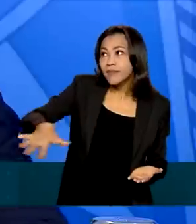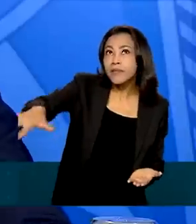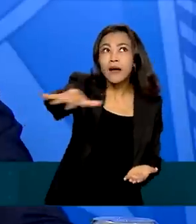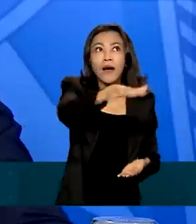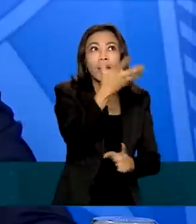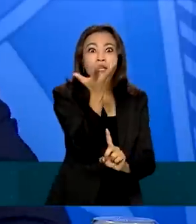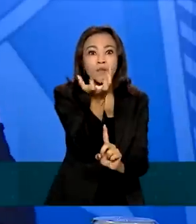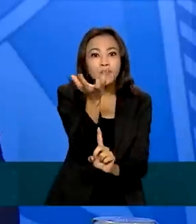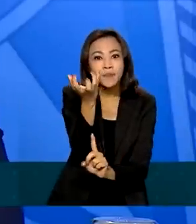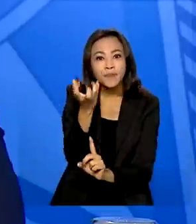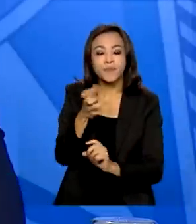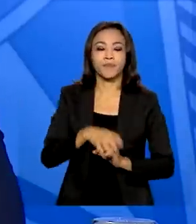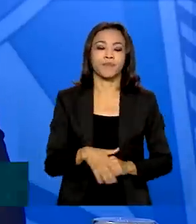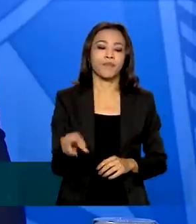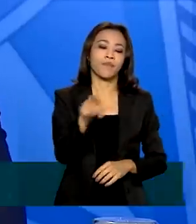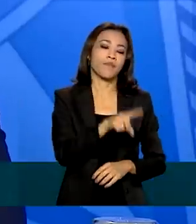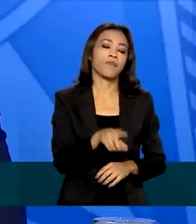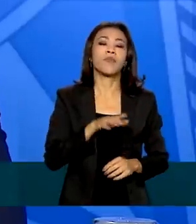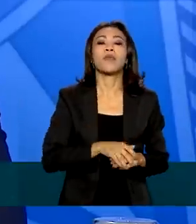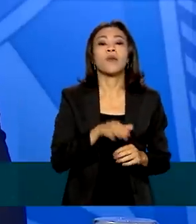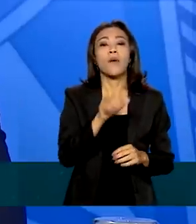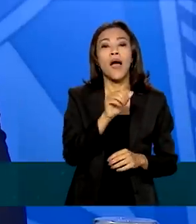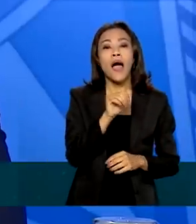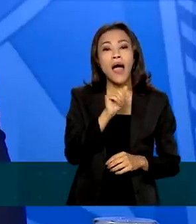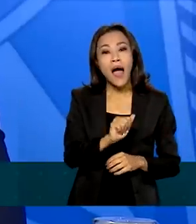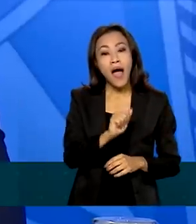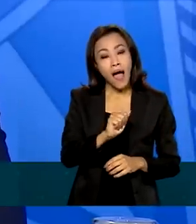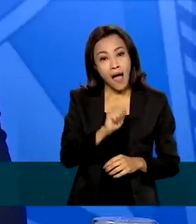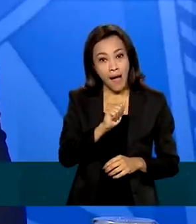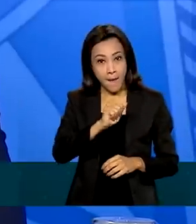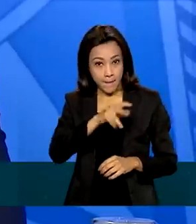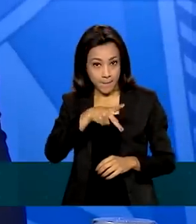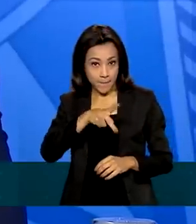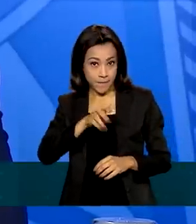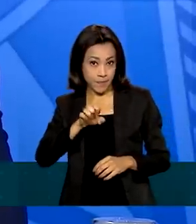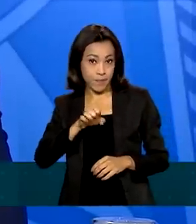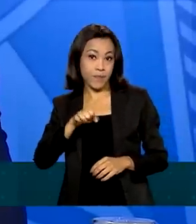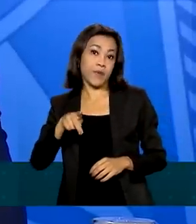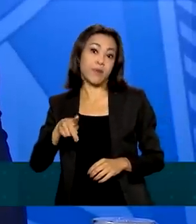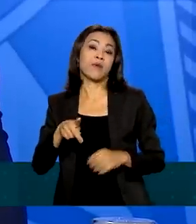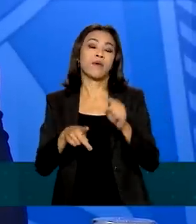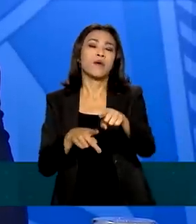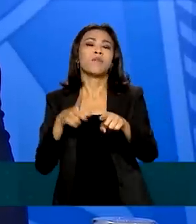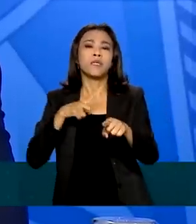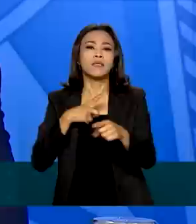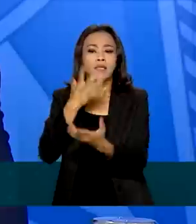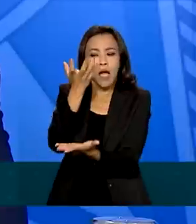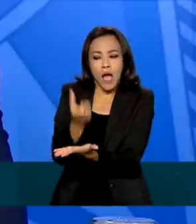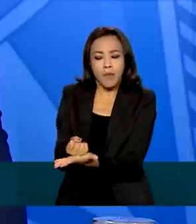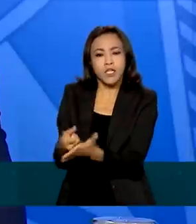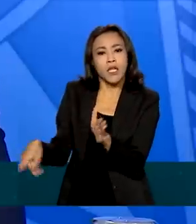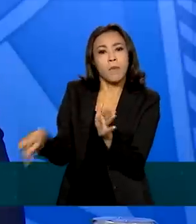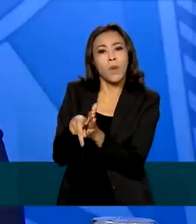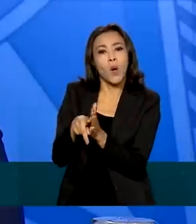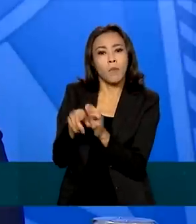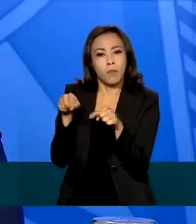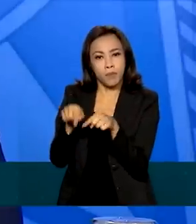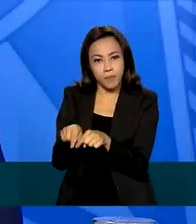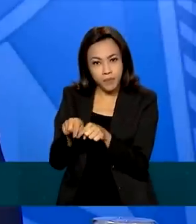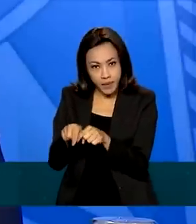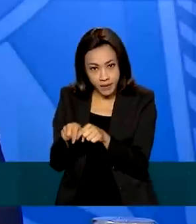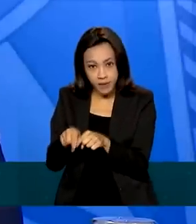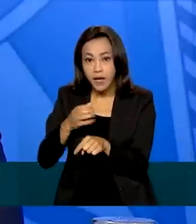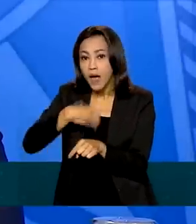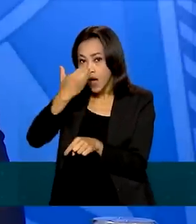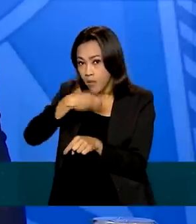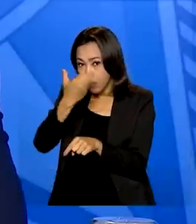iPhone da Apple precisam baixar uma atualização da própria Apple. Eu e o presidente